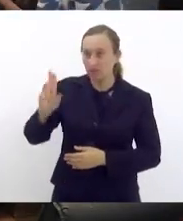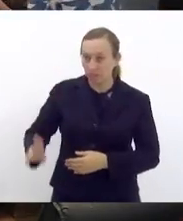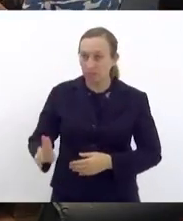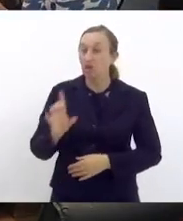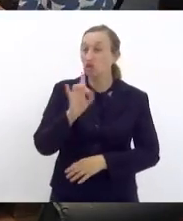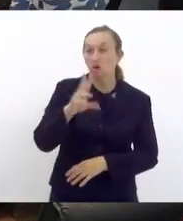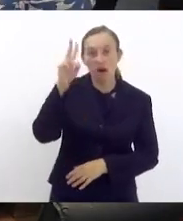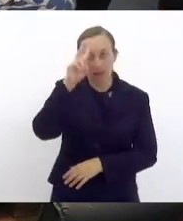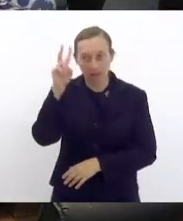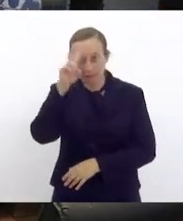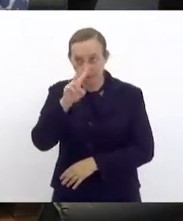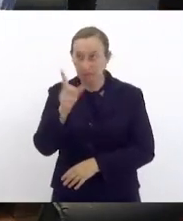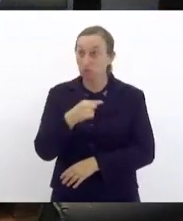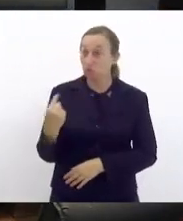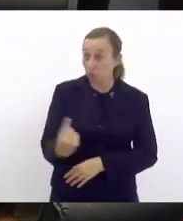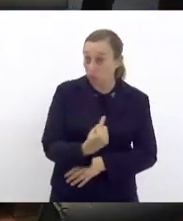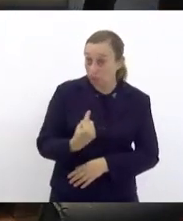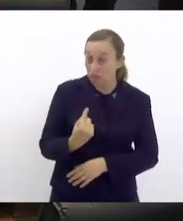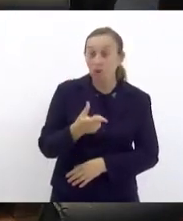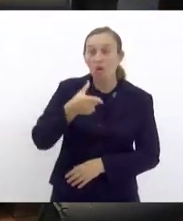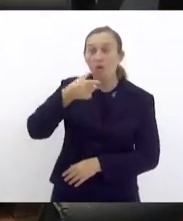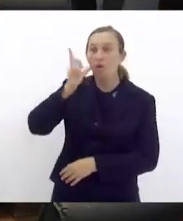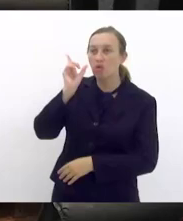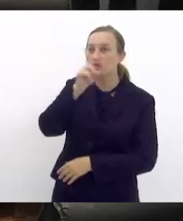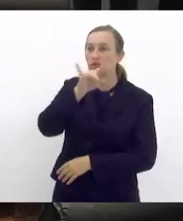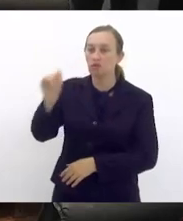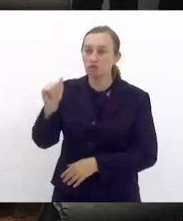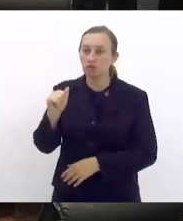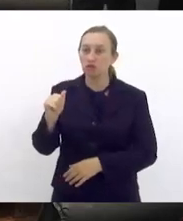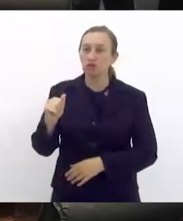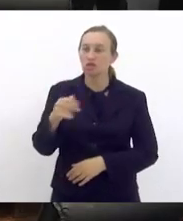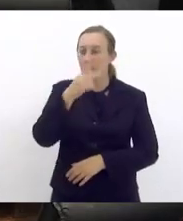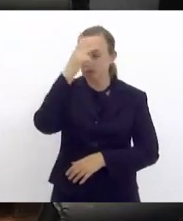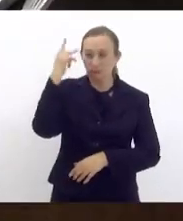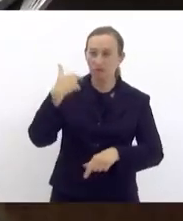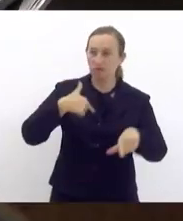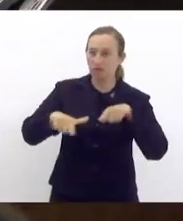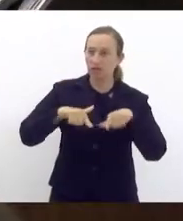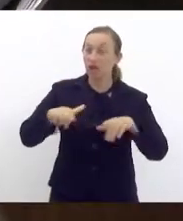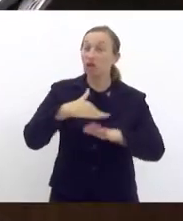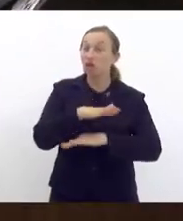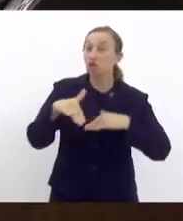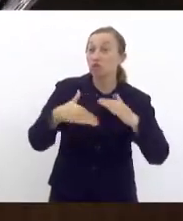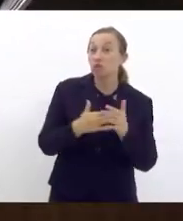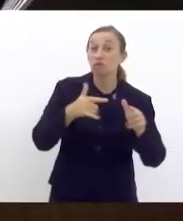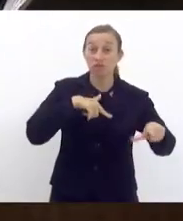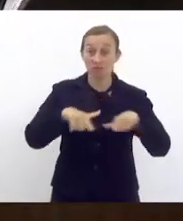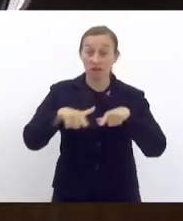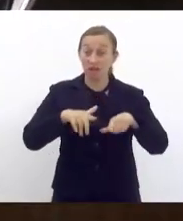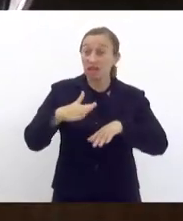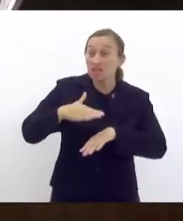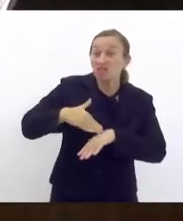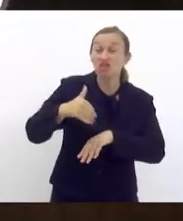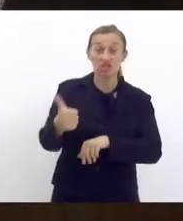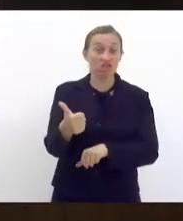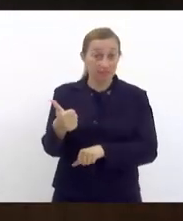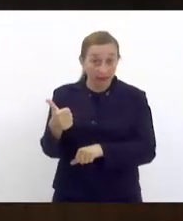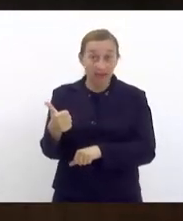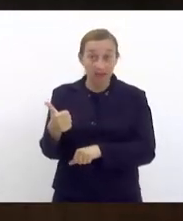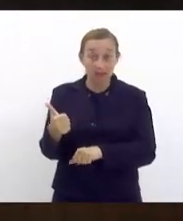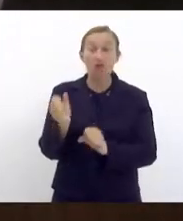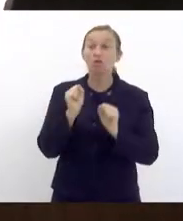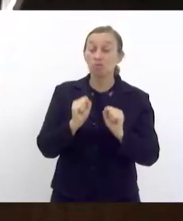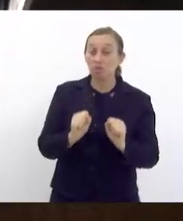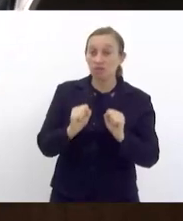lembrando, ontem foi o dia do trabalhador, de todos aqueles que trabalham e têm a dignidade de